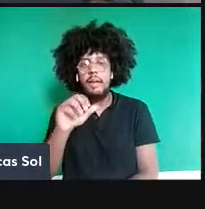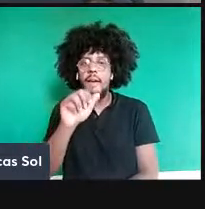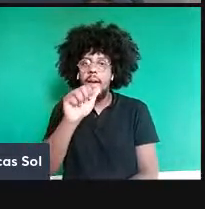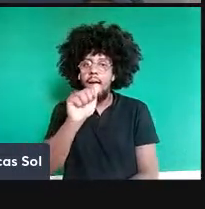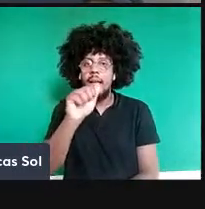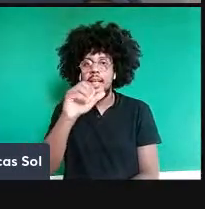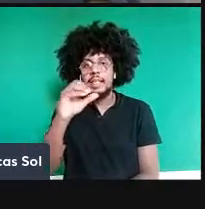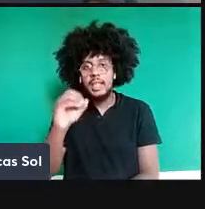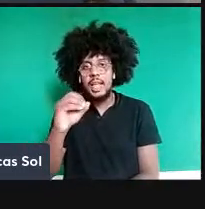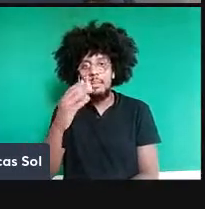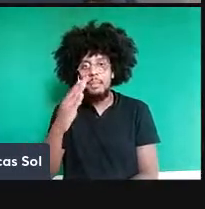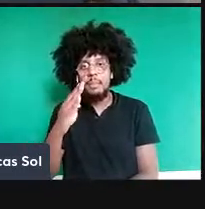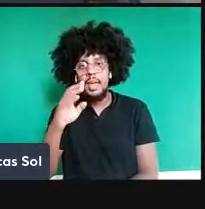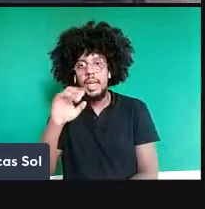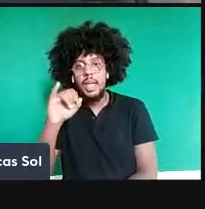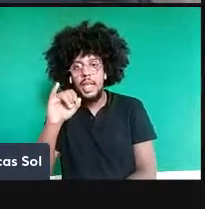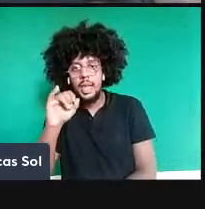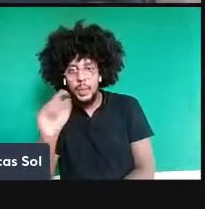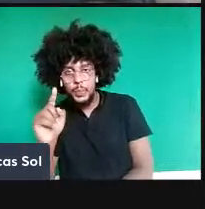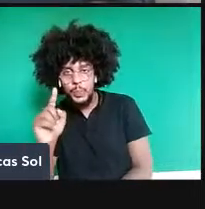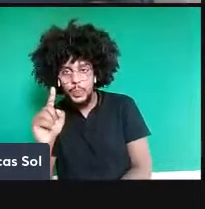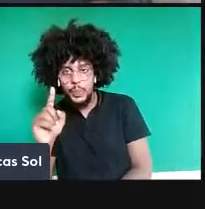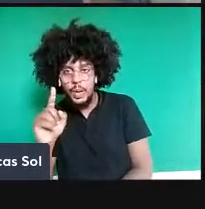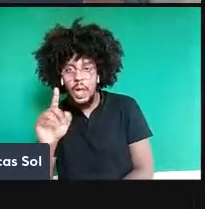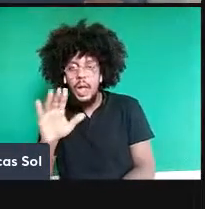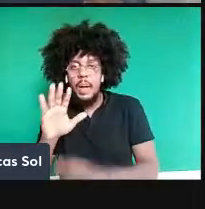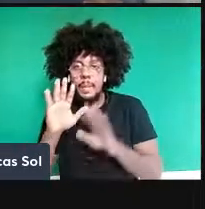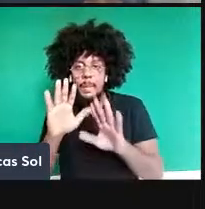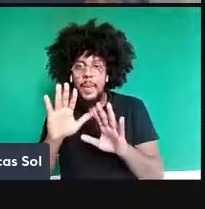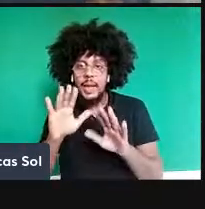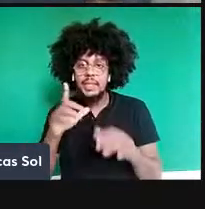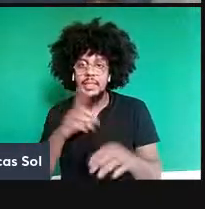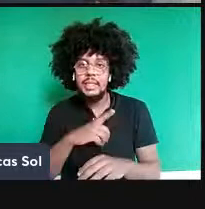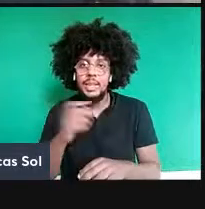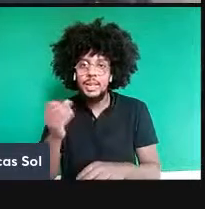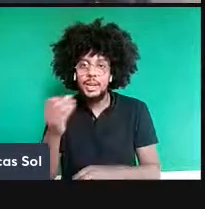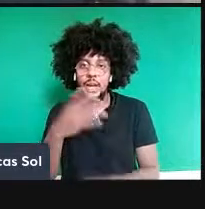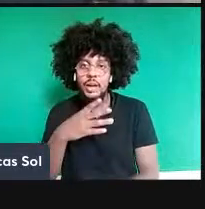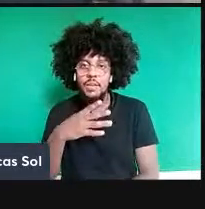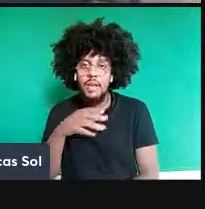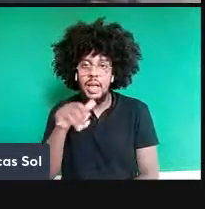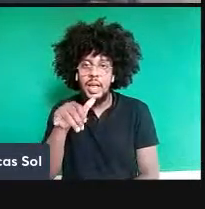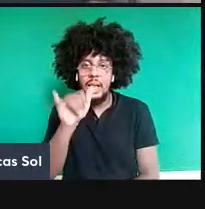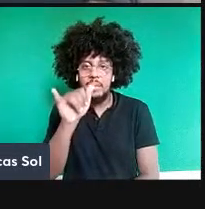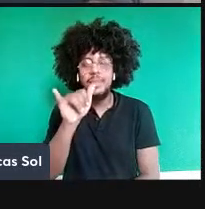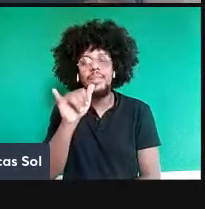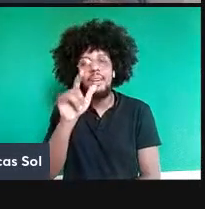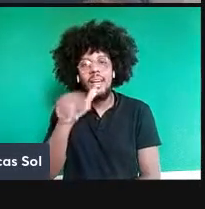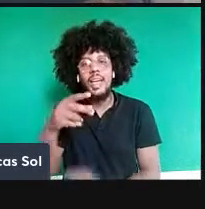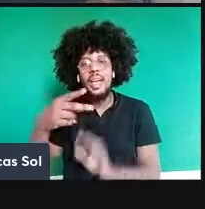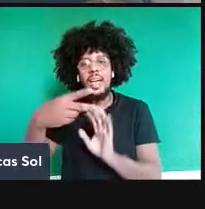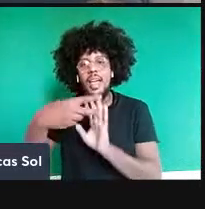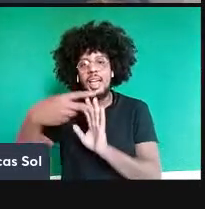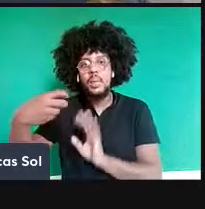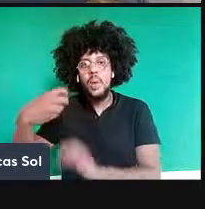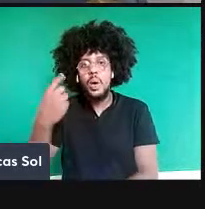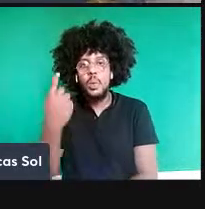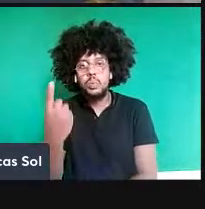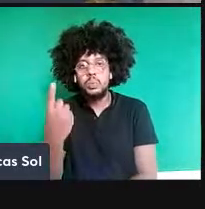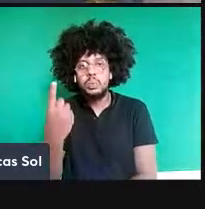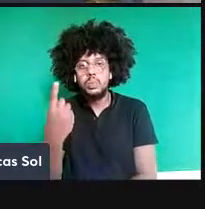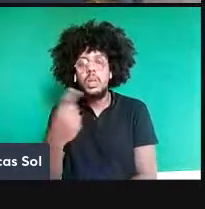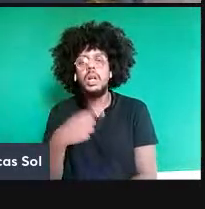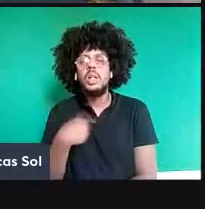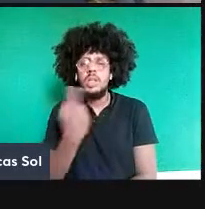Bob mediu um certo observável Y igual a 1. Então, gente pode medir isso aqui experimentalmente, e se a gente fizer isso,